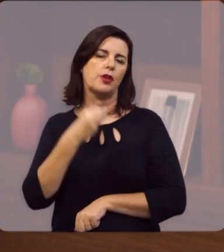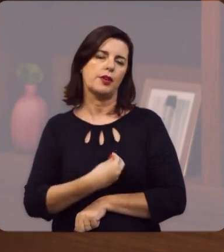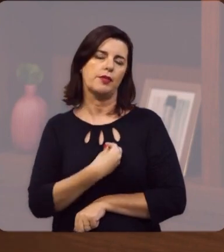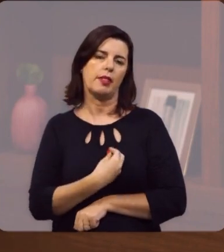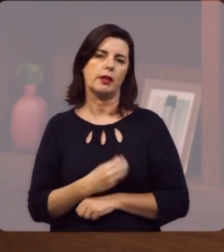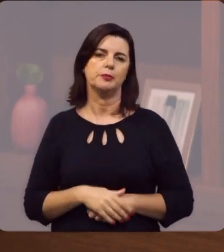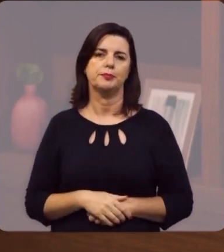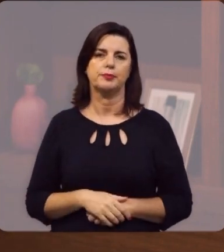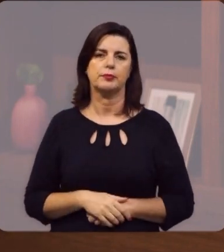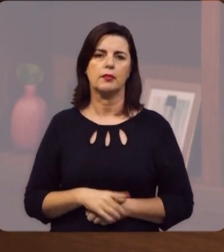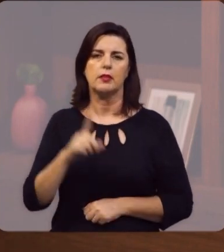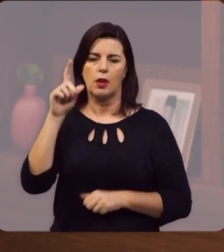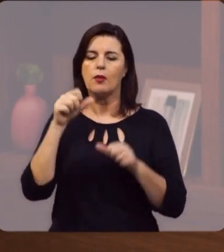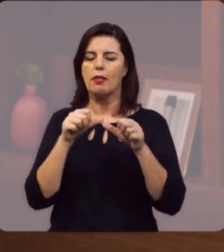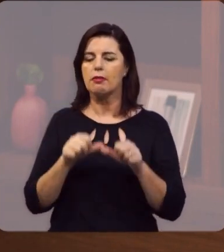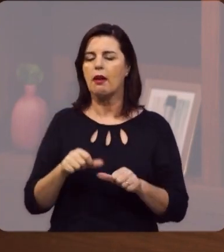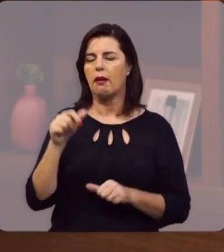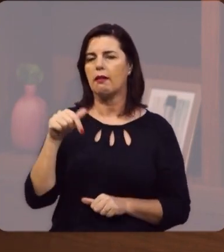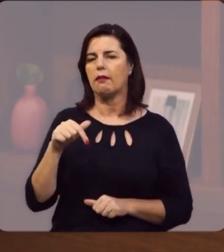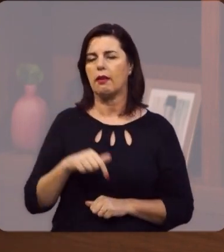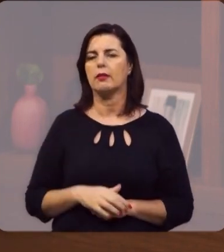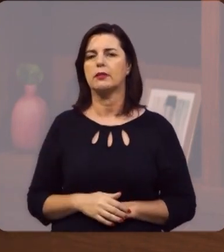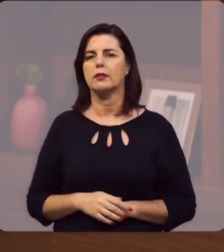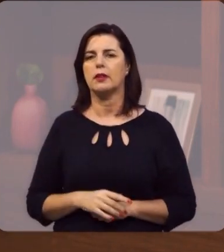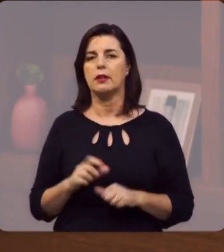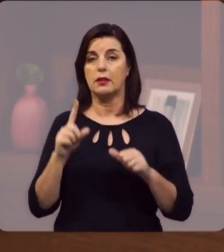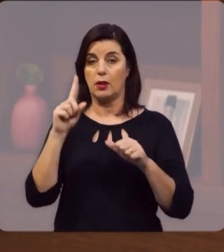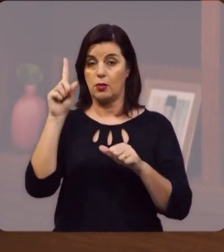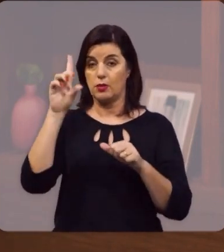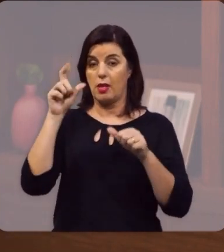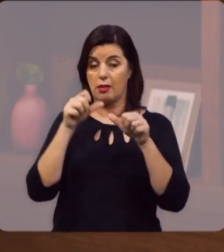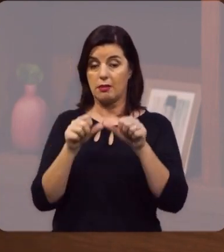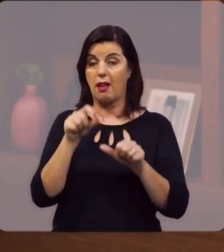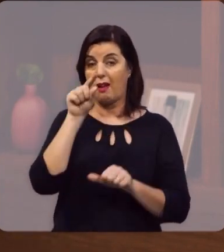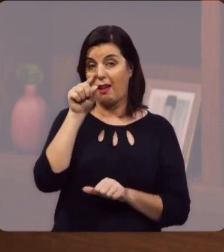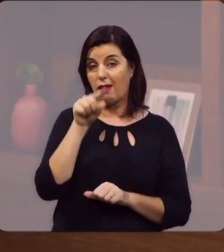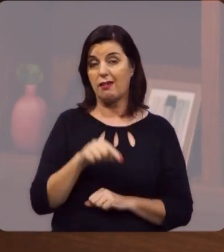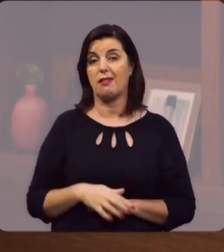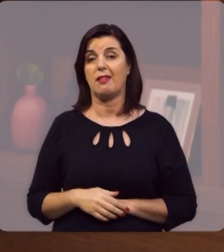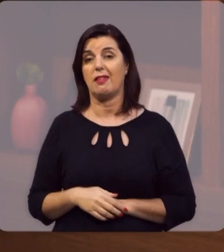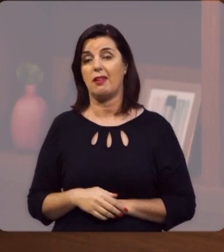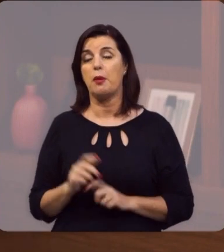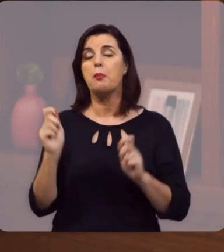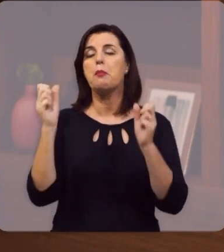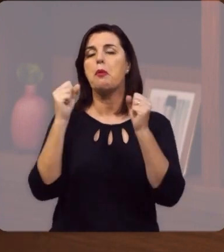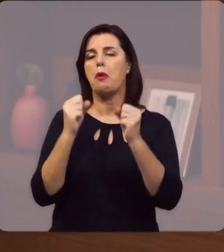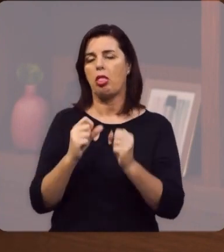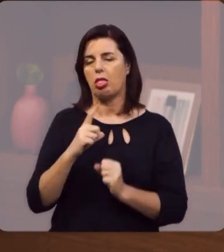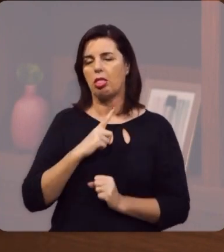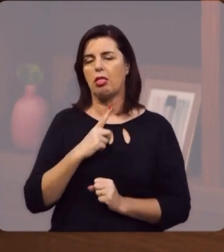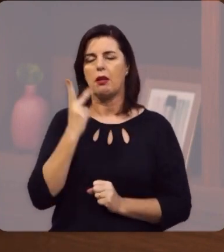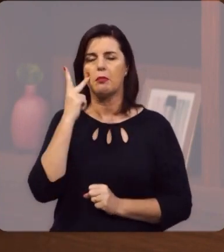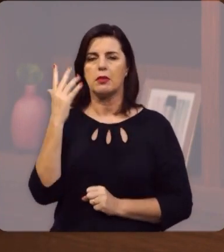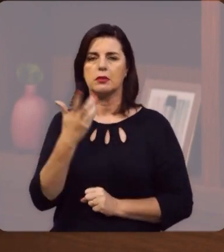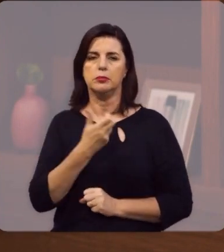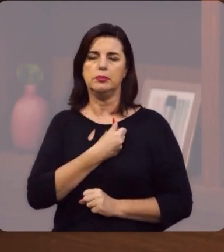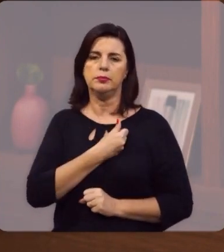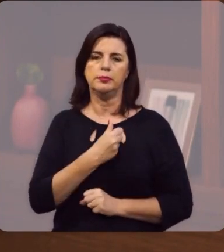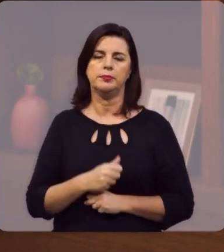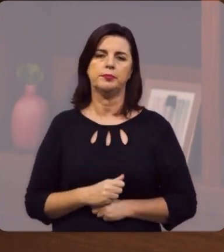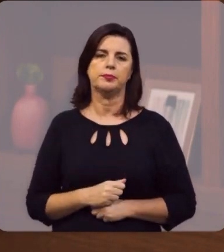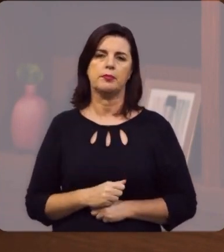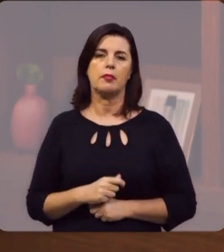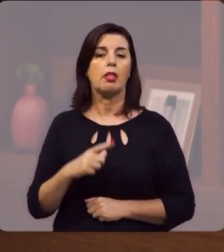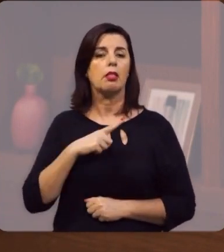e na sua vida, Deus está aqui, Deus está aí, e Ele é poderoso para salvar,